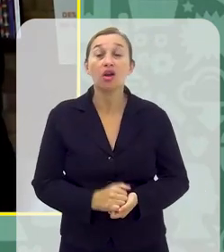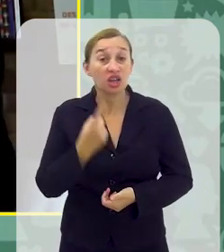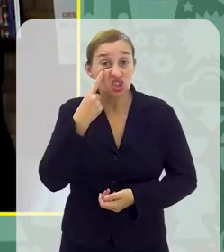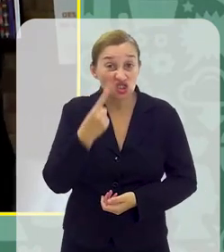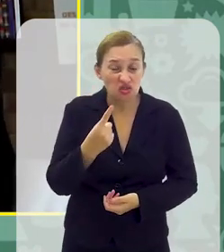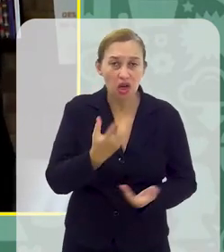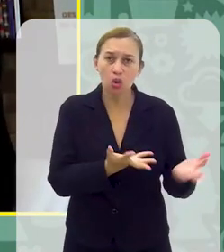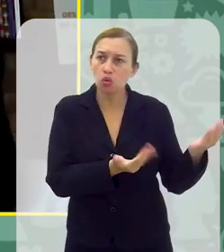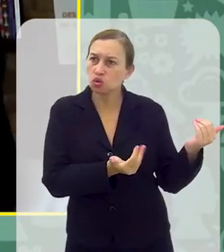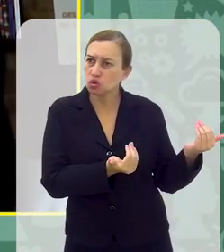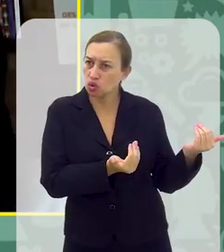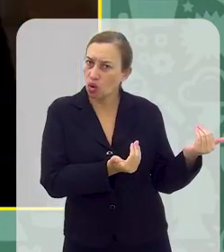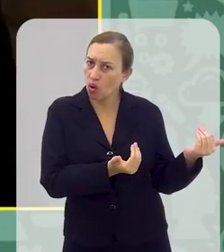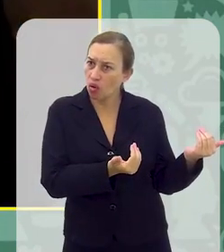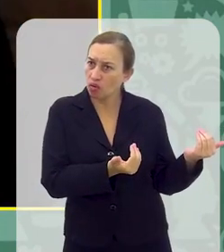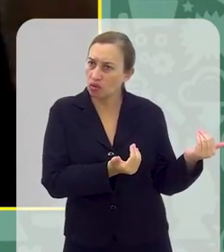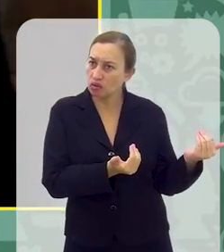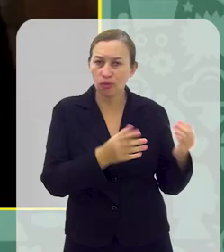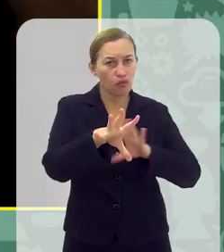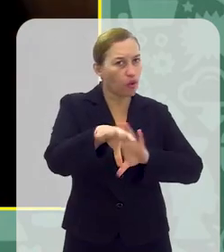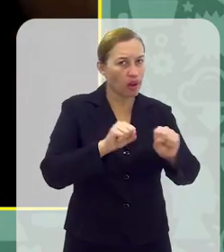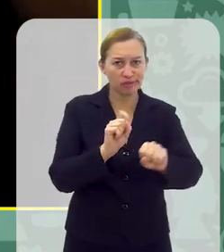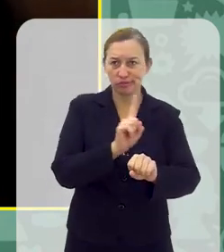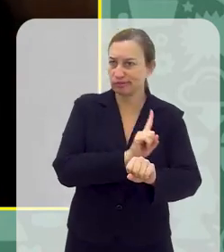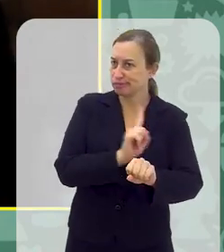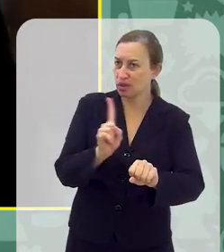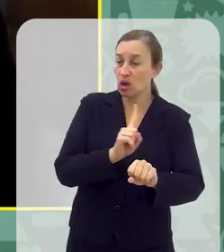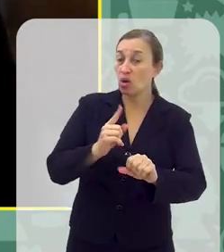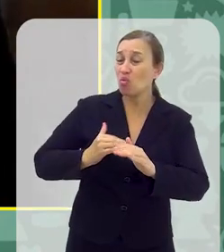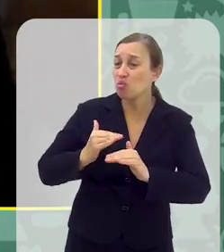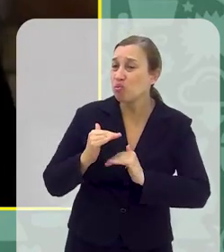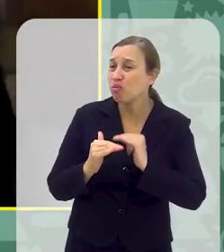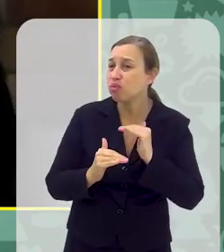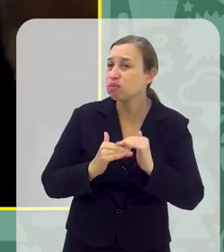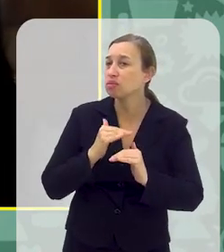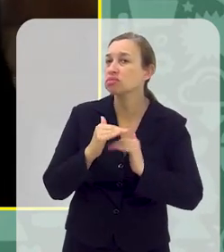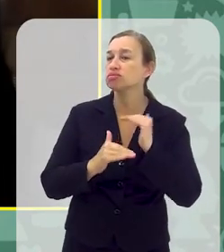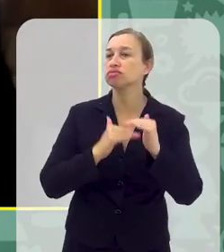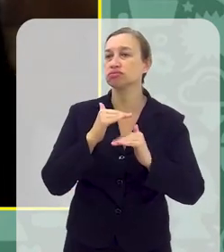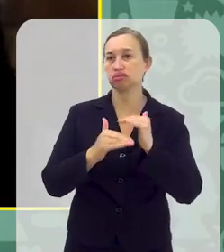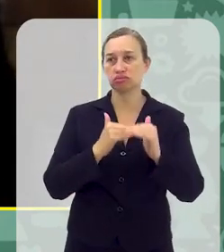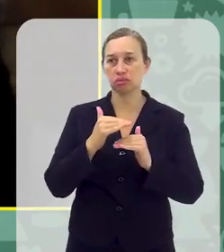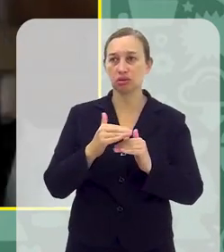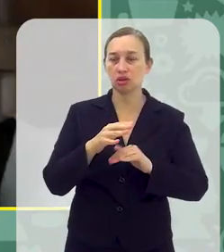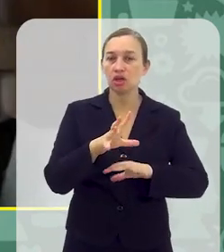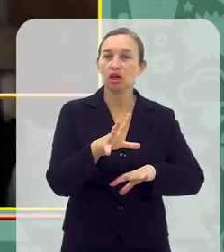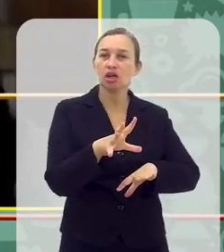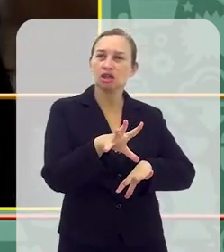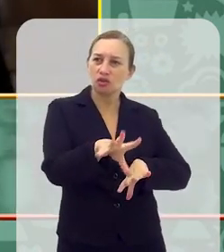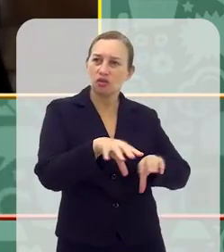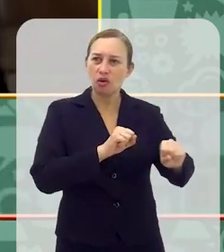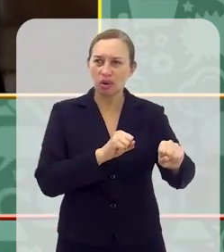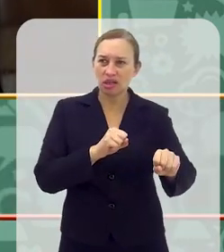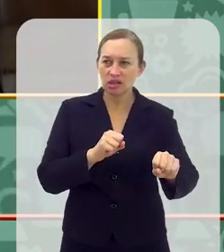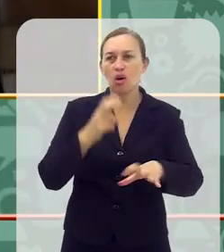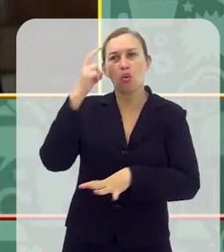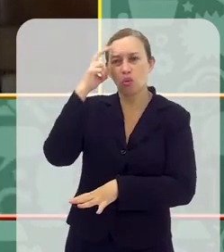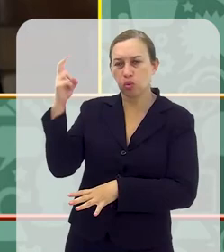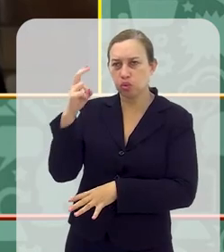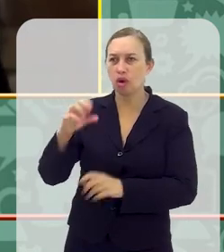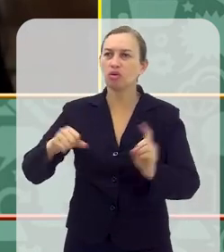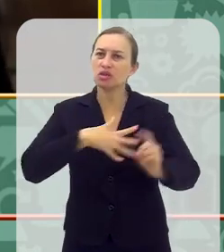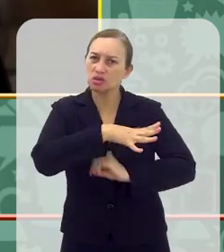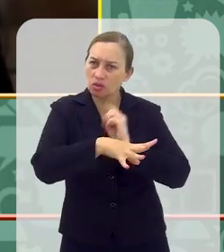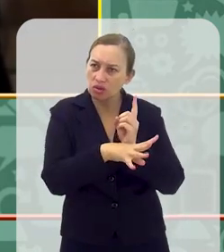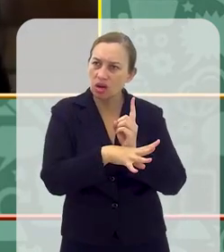O que a gente vê é que os jovens não estão ali totalmente formados Eles estão no processo de formação, mas tanto biologicamente quanto cultural e